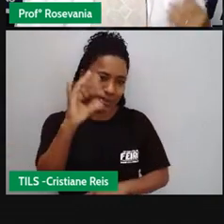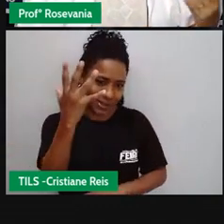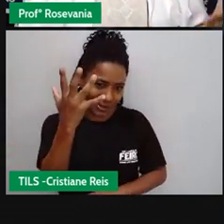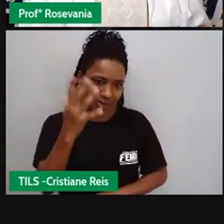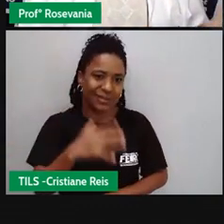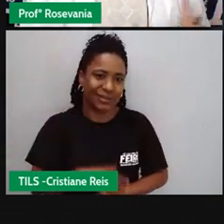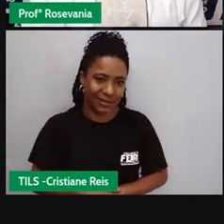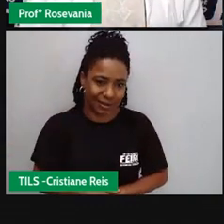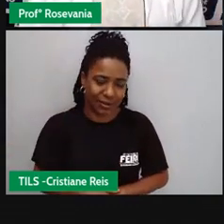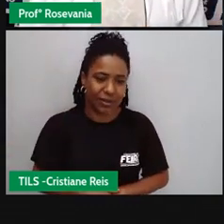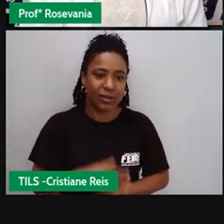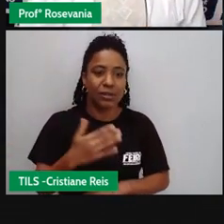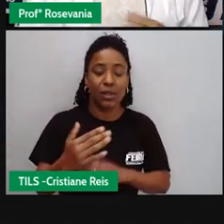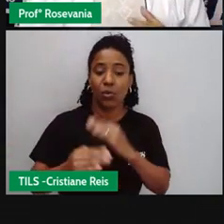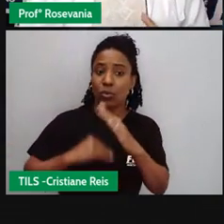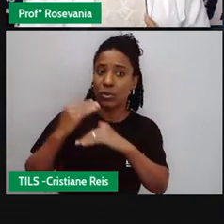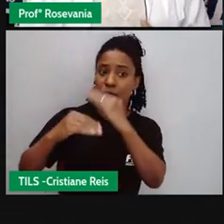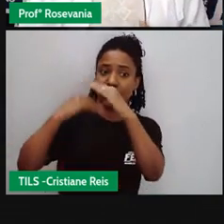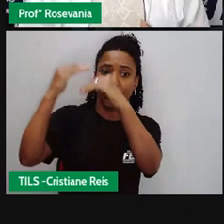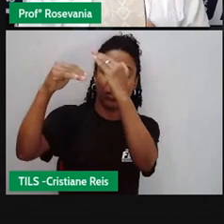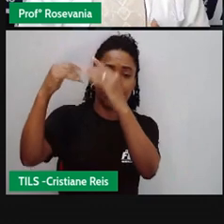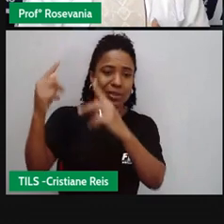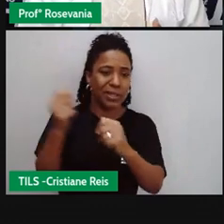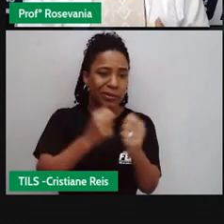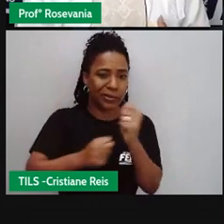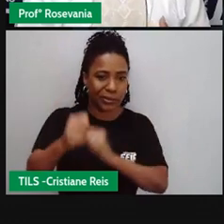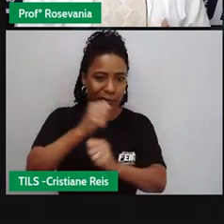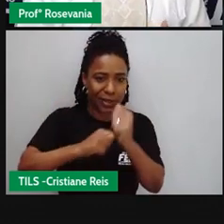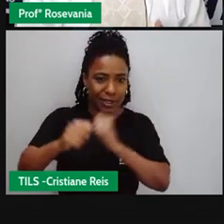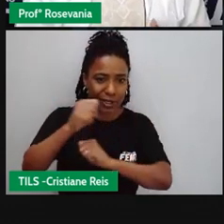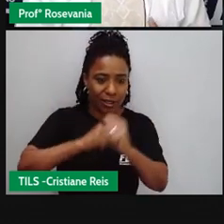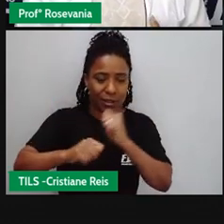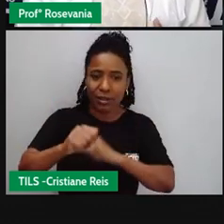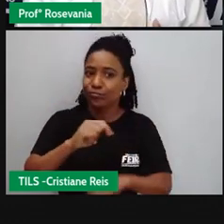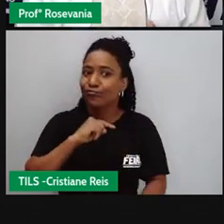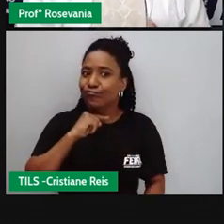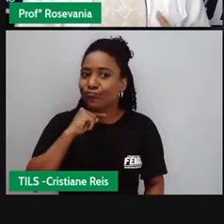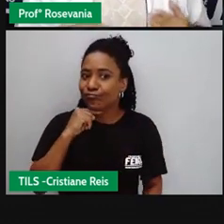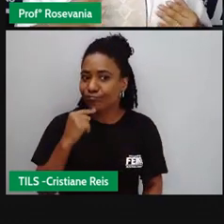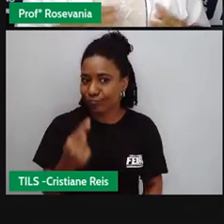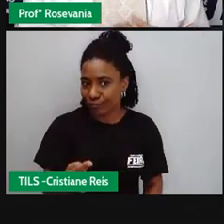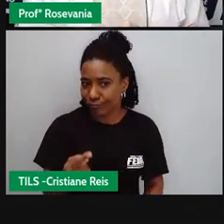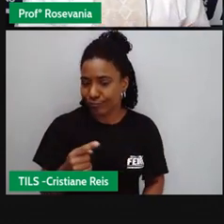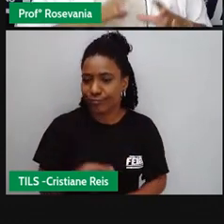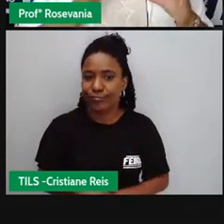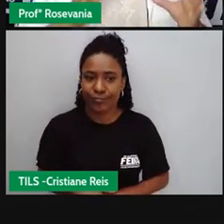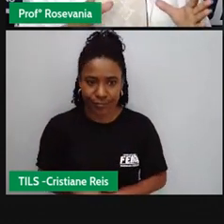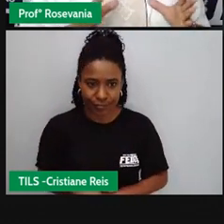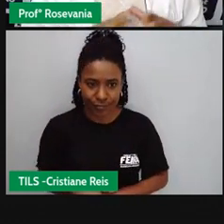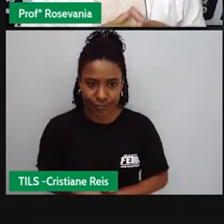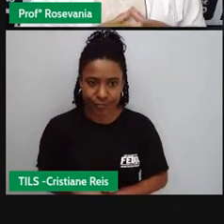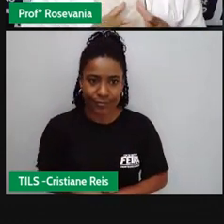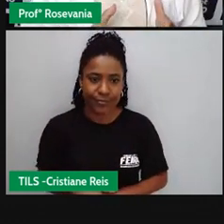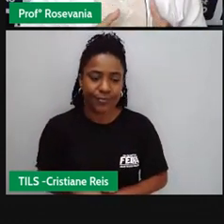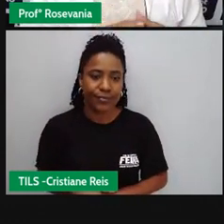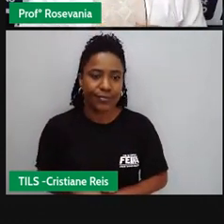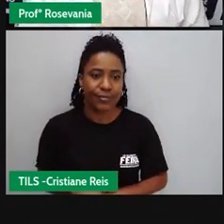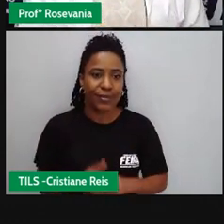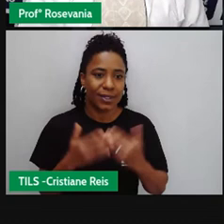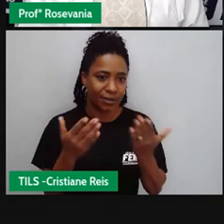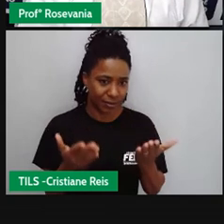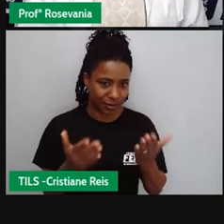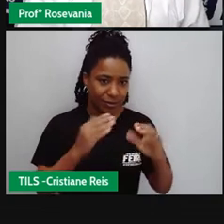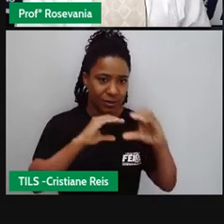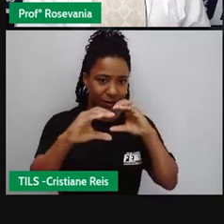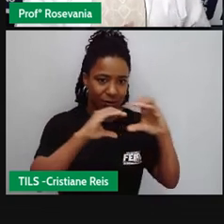compromete o desenvolvimento econômico em certas localidades só pra você entender a falta disso aí a gente tá falando da comunicação